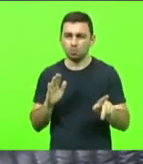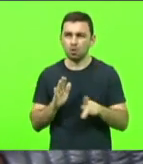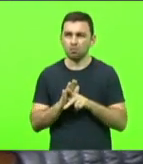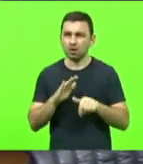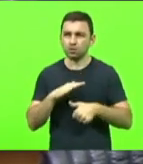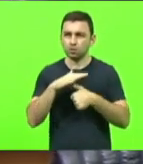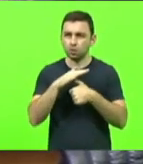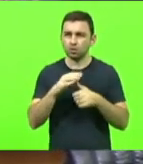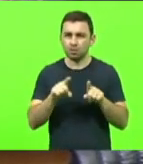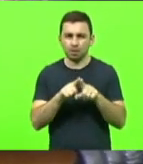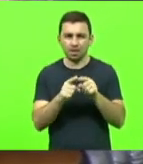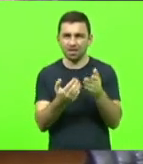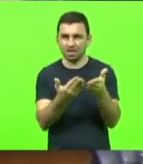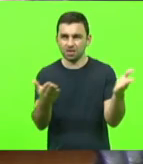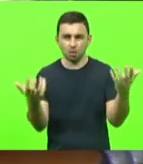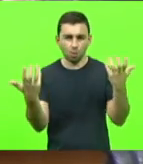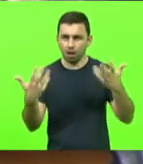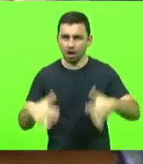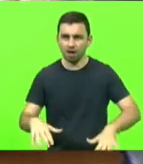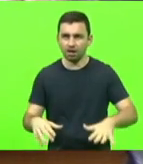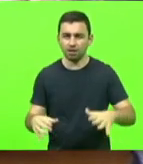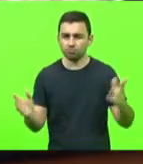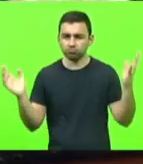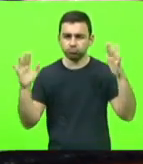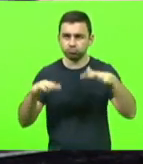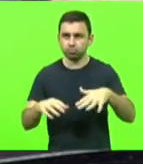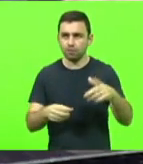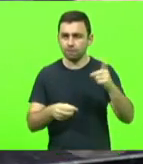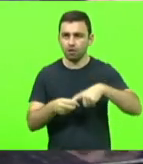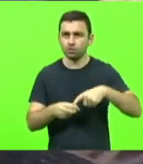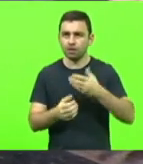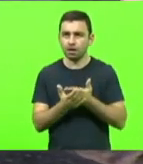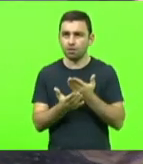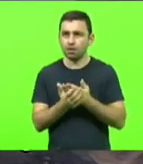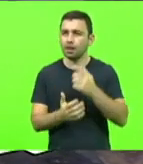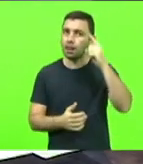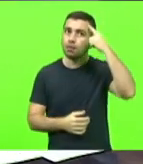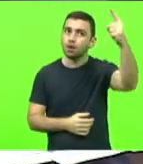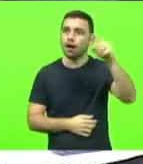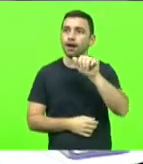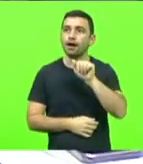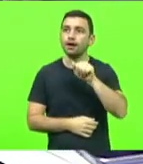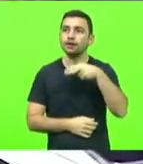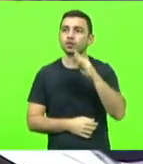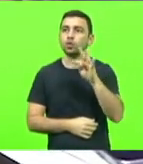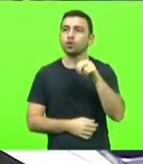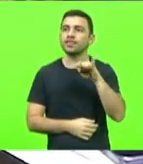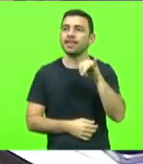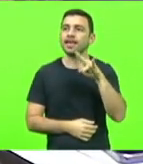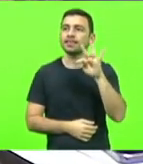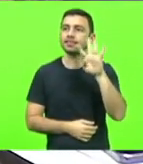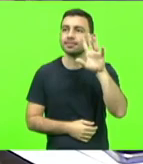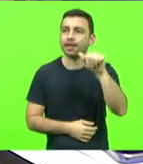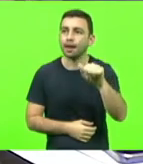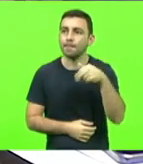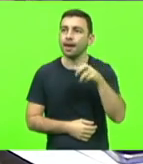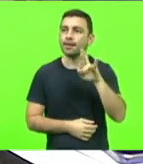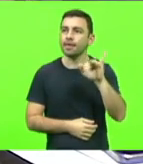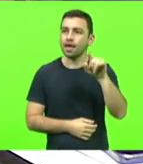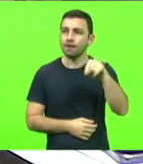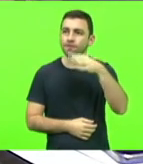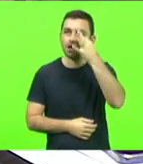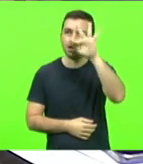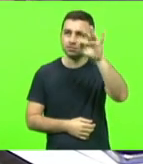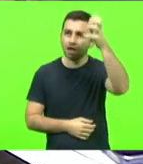que não querem o retorno das aulas me lembrou Maria Antonieta. Maria Antonieta, rainha da França, que